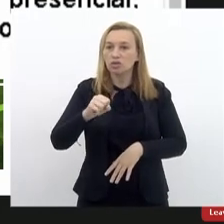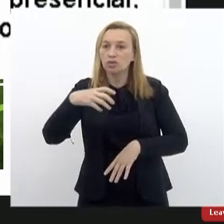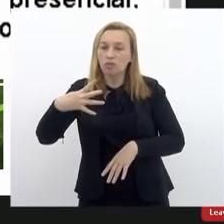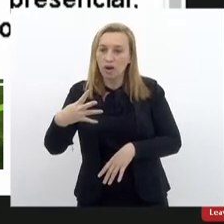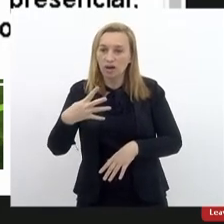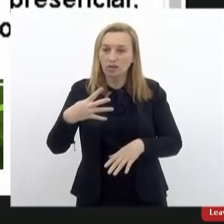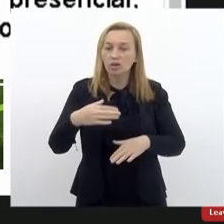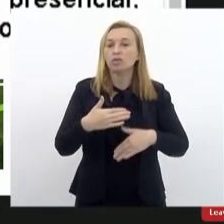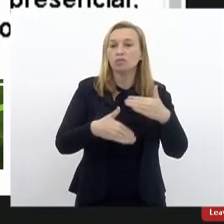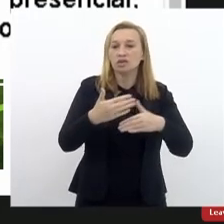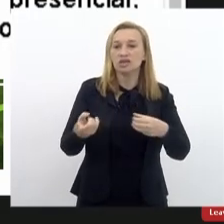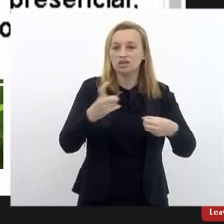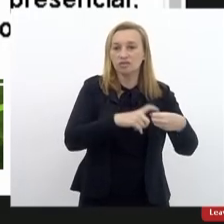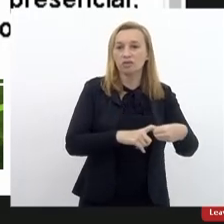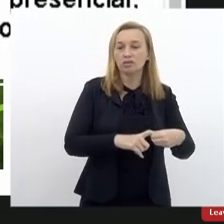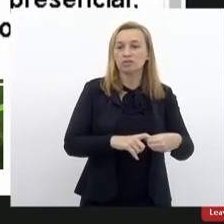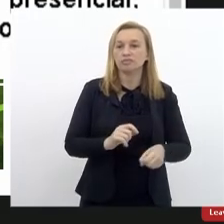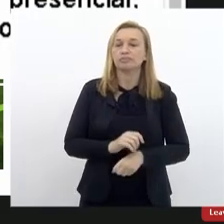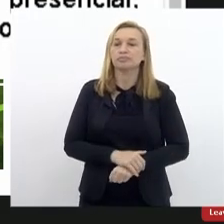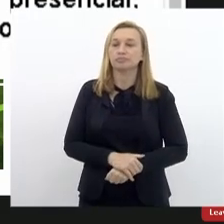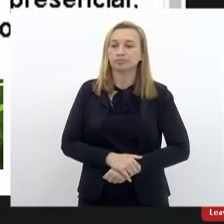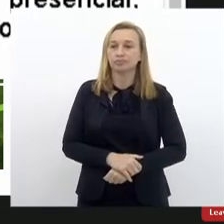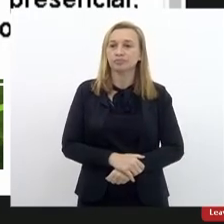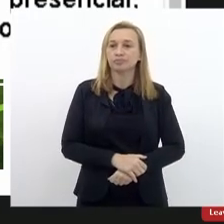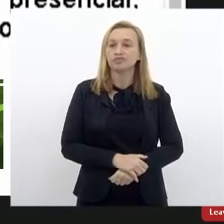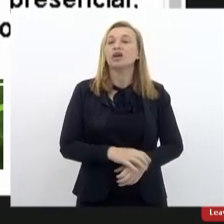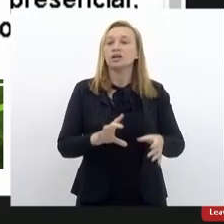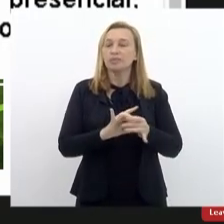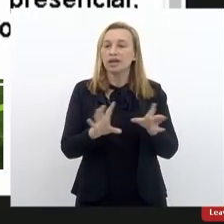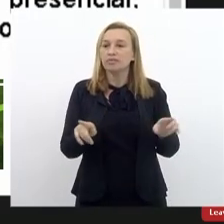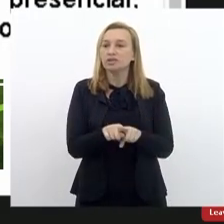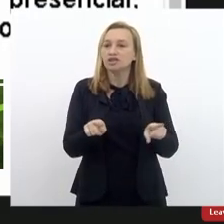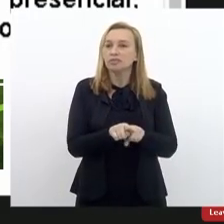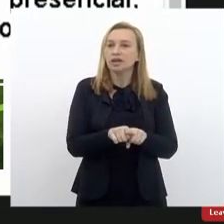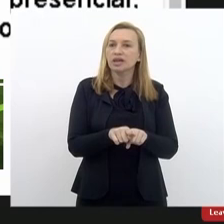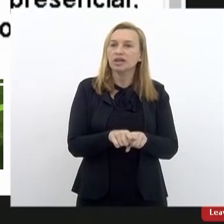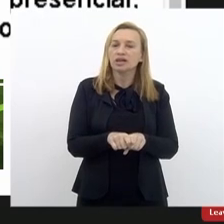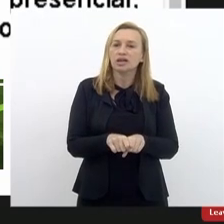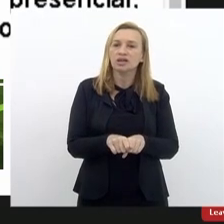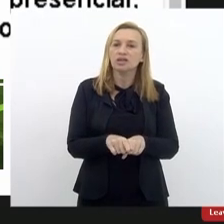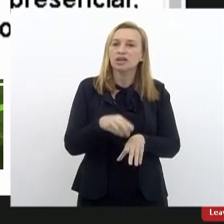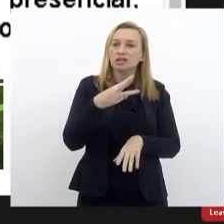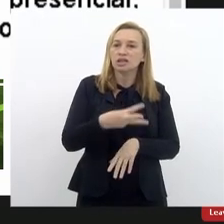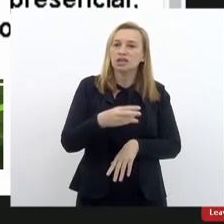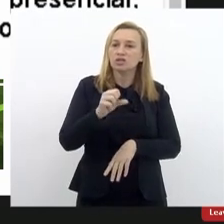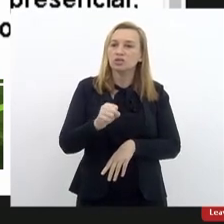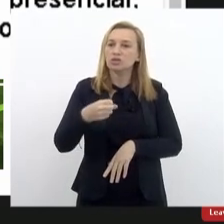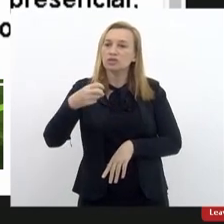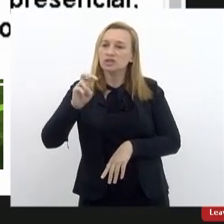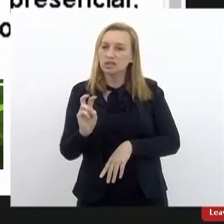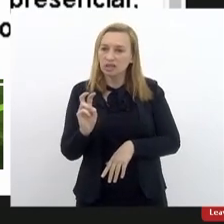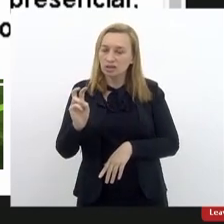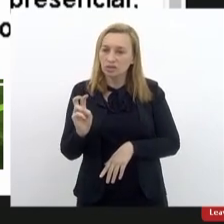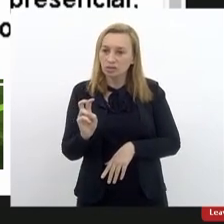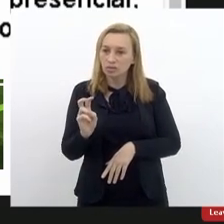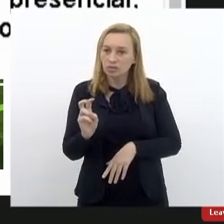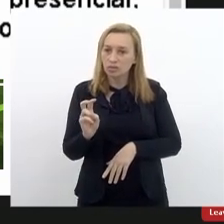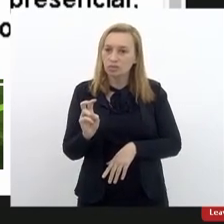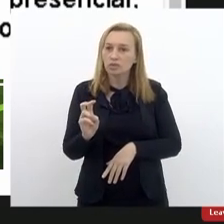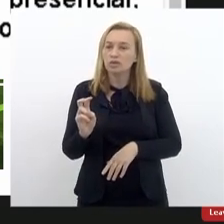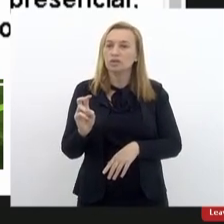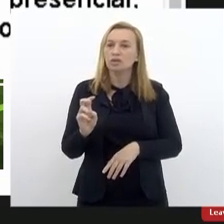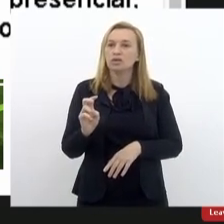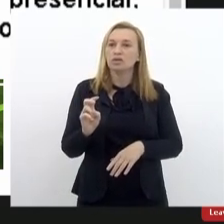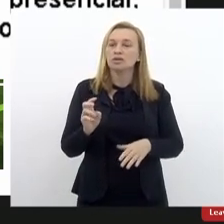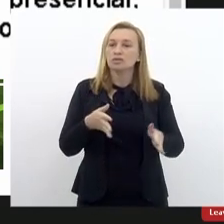regulamentou o processo de retomada. Autorizamos também, através da Deliberação 385, em caráter excepcional e temporário,